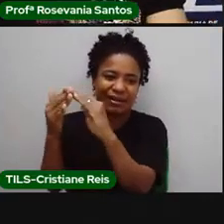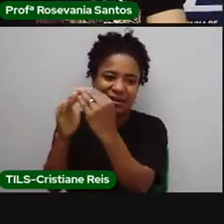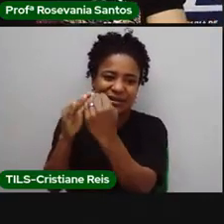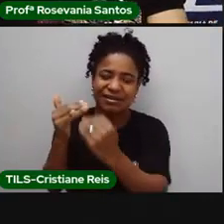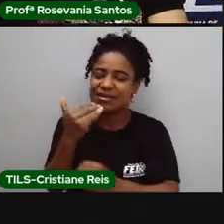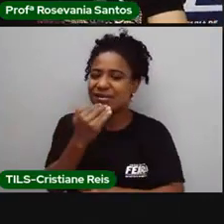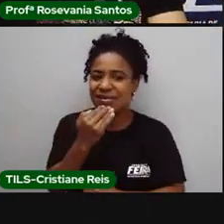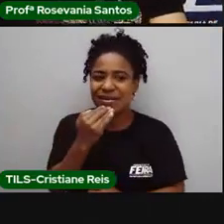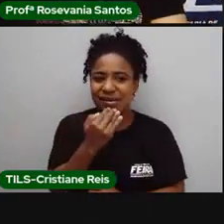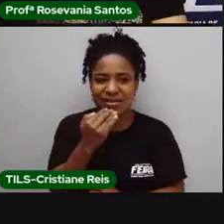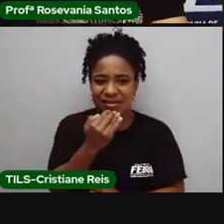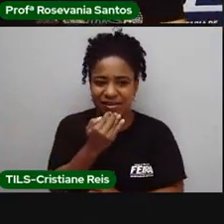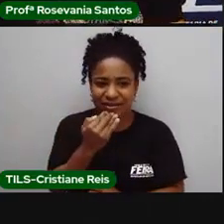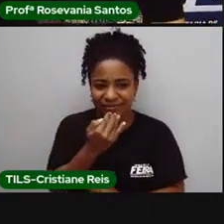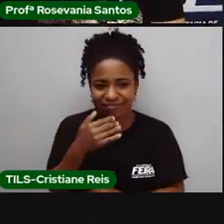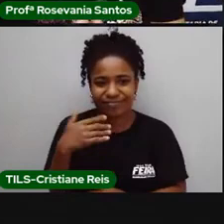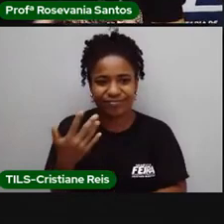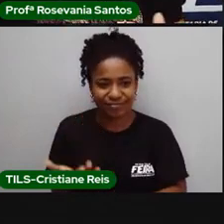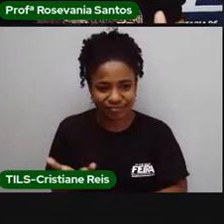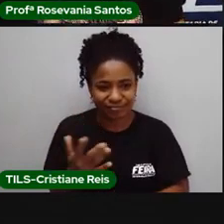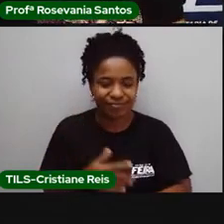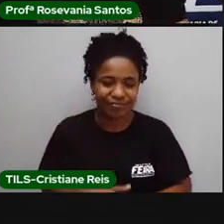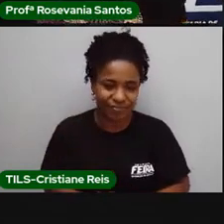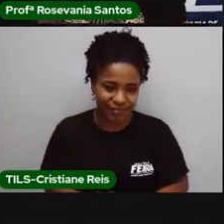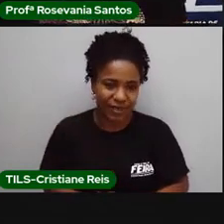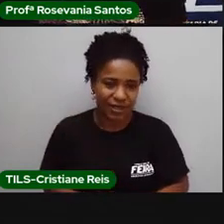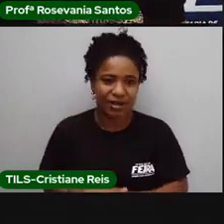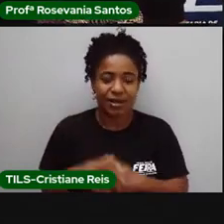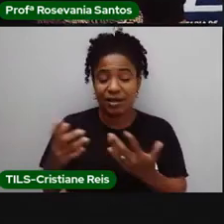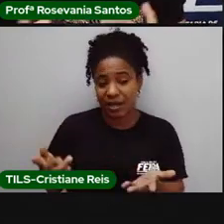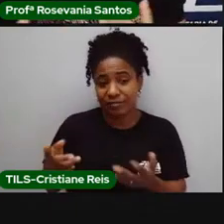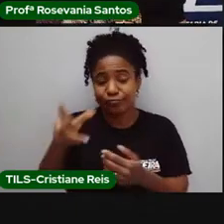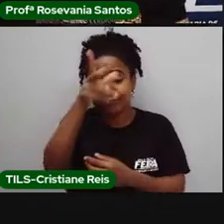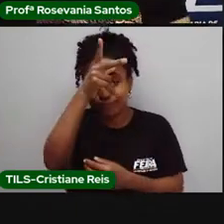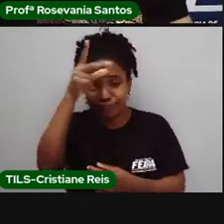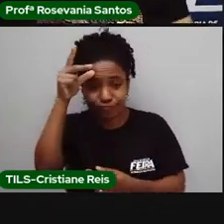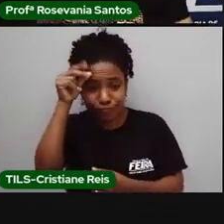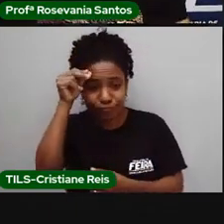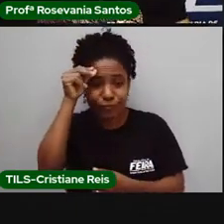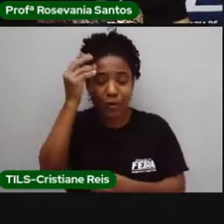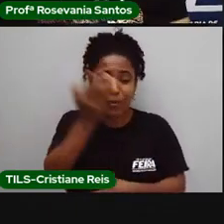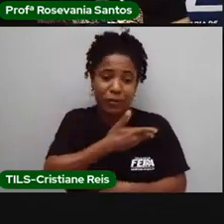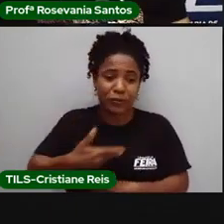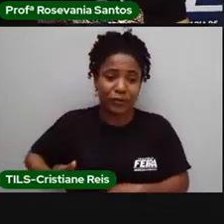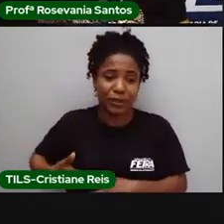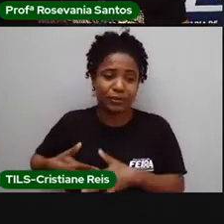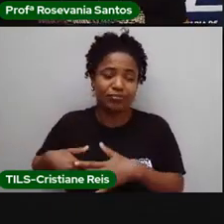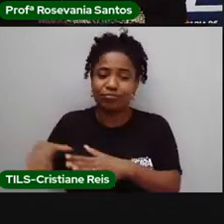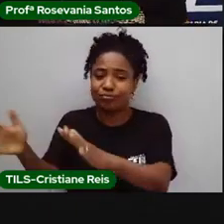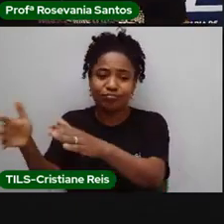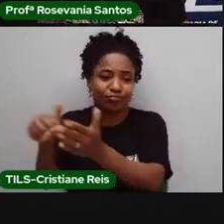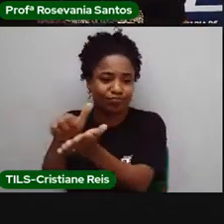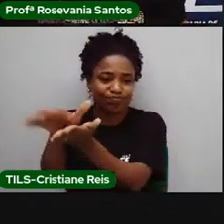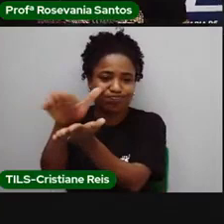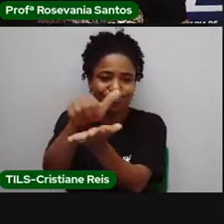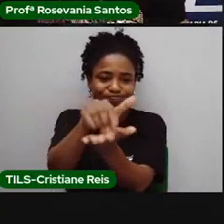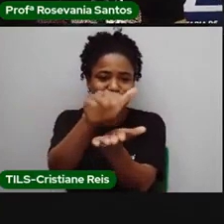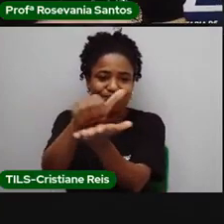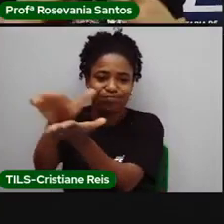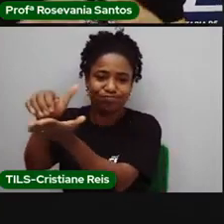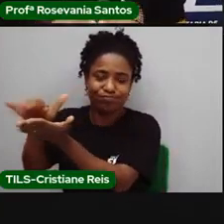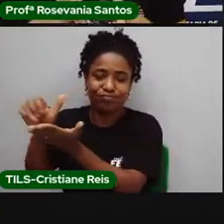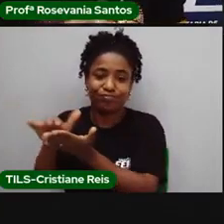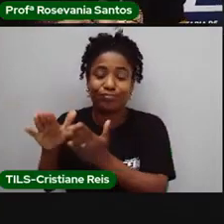e que, infelizmente, às vezes, vem o poder público ali e tiram e as pessoas ficam rica. Então, o trabalho também